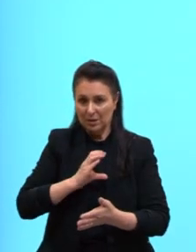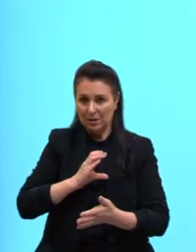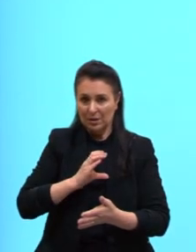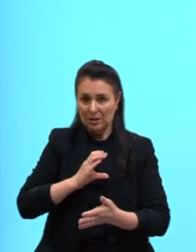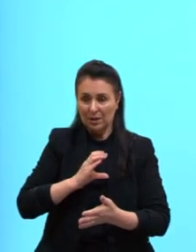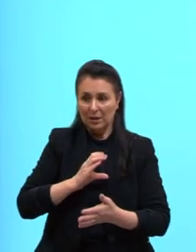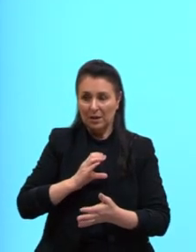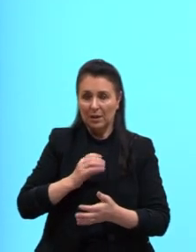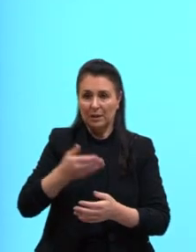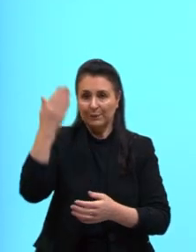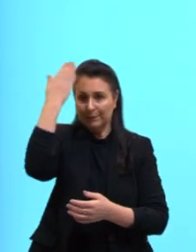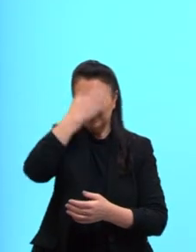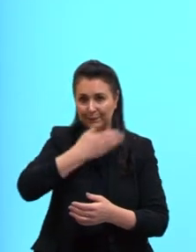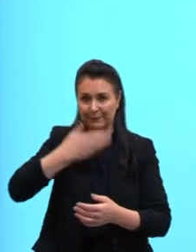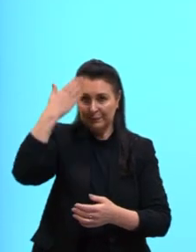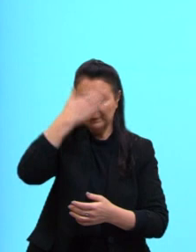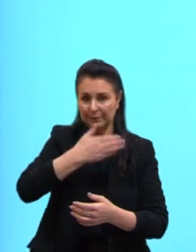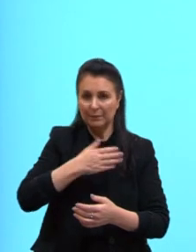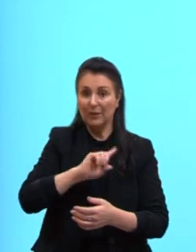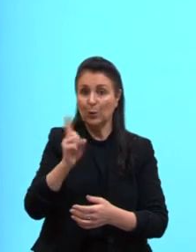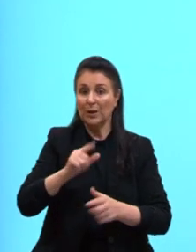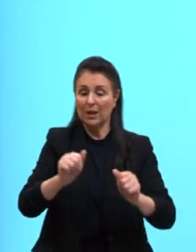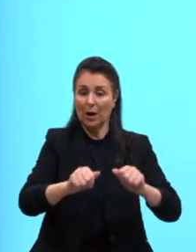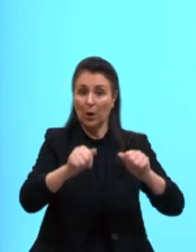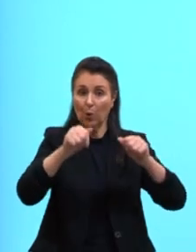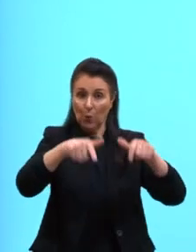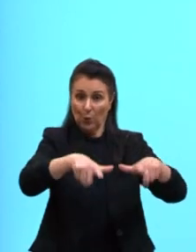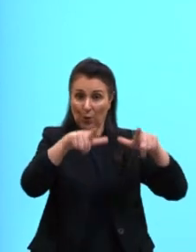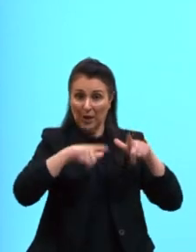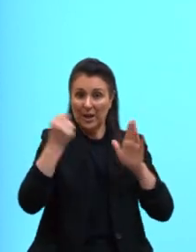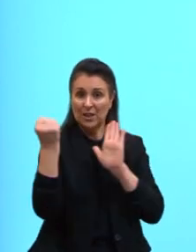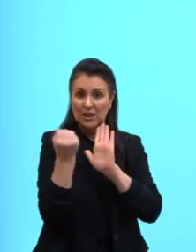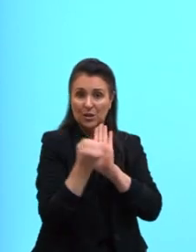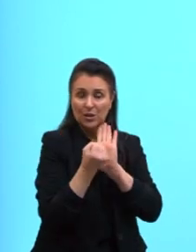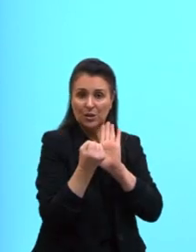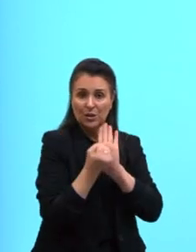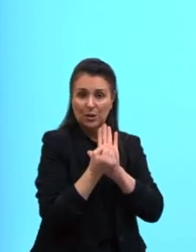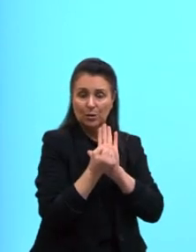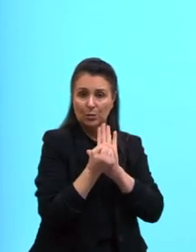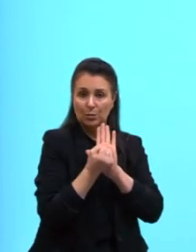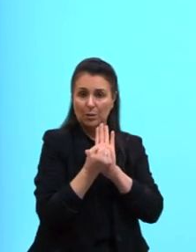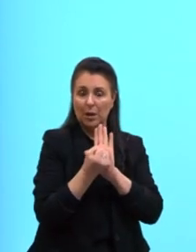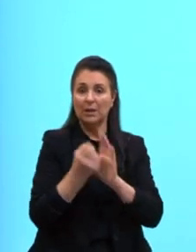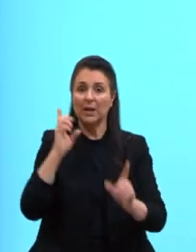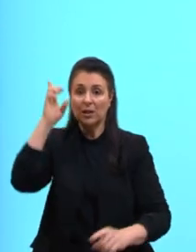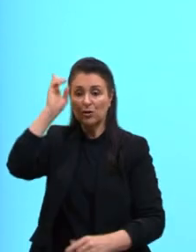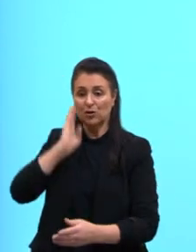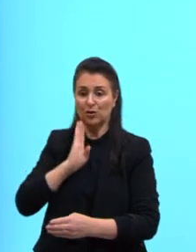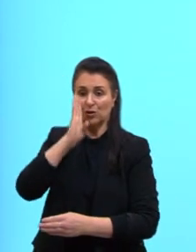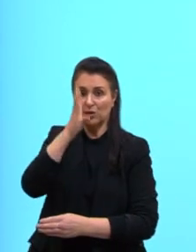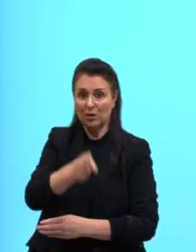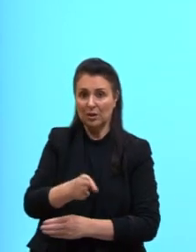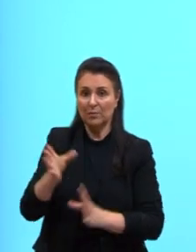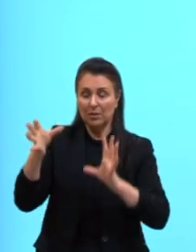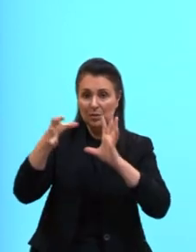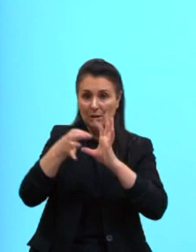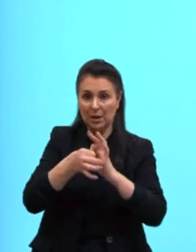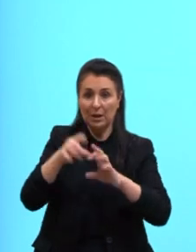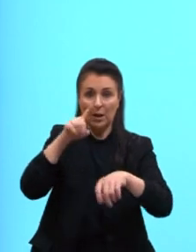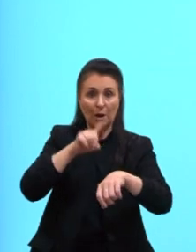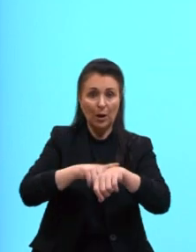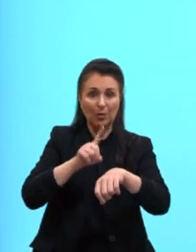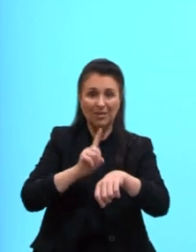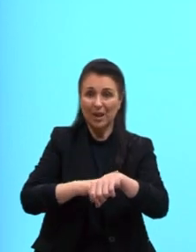invisibilidade do não registro está diretamente ligada à exclusão social, é tempo de combater